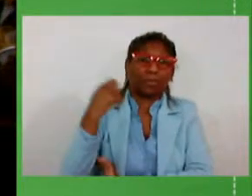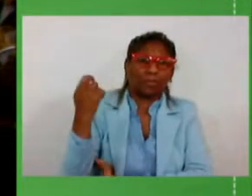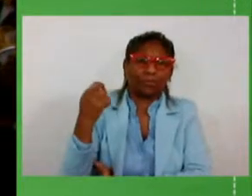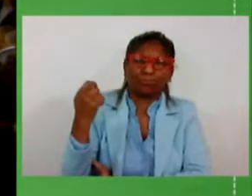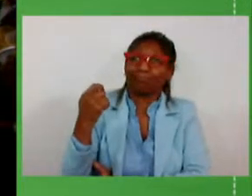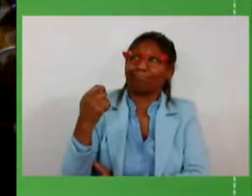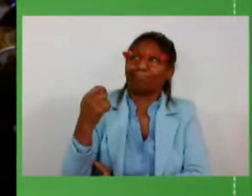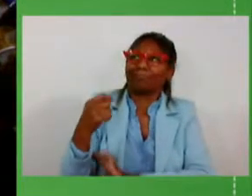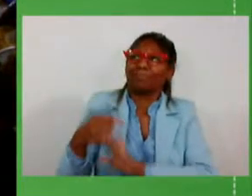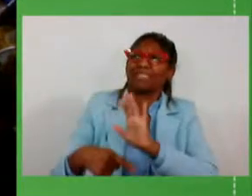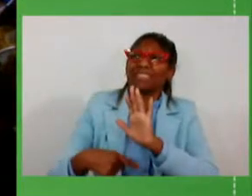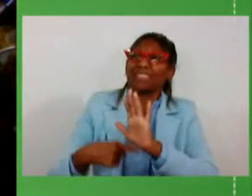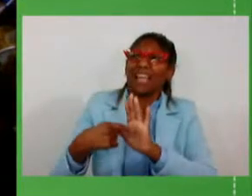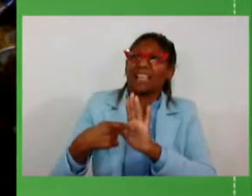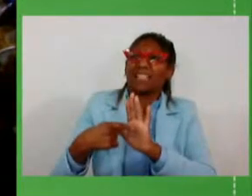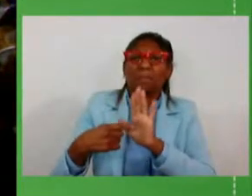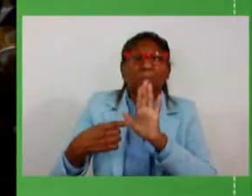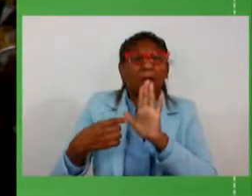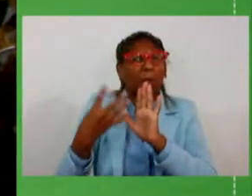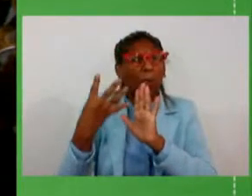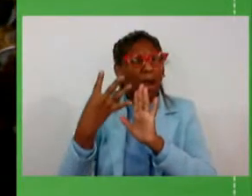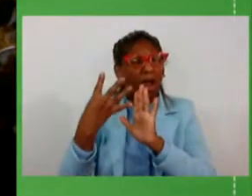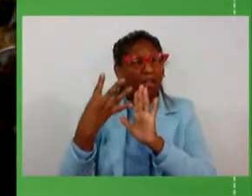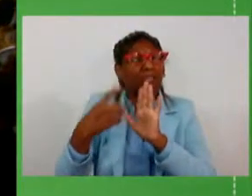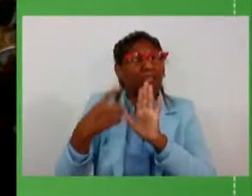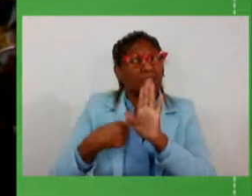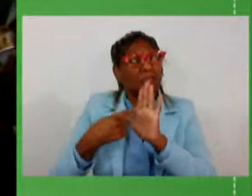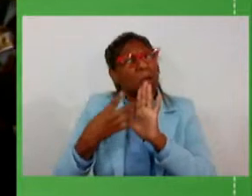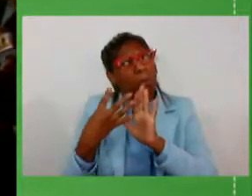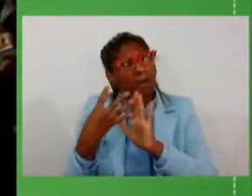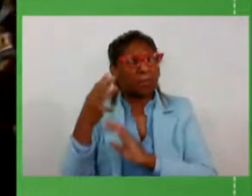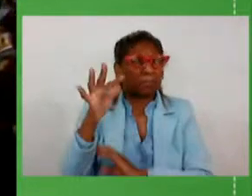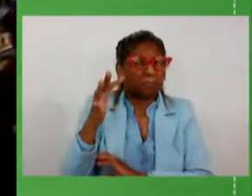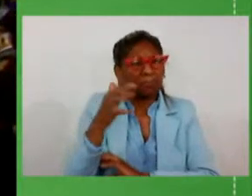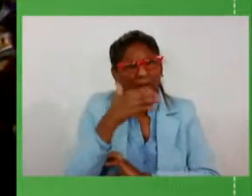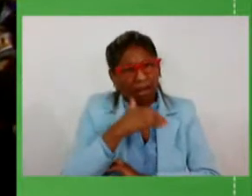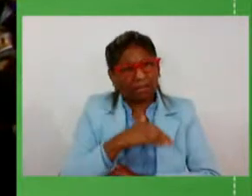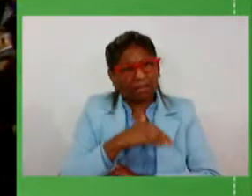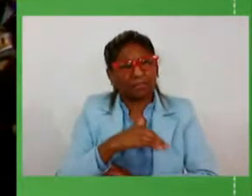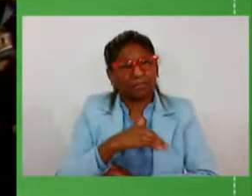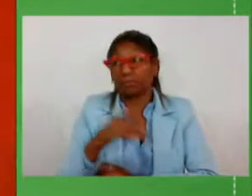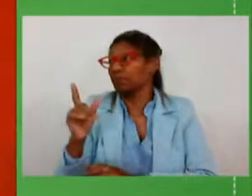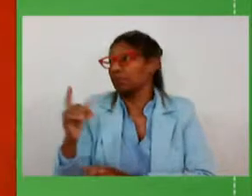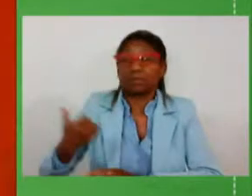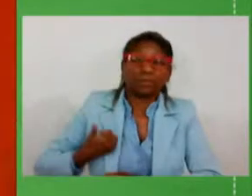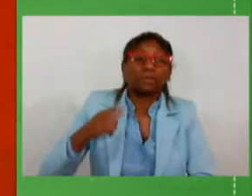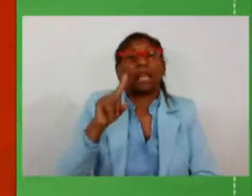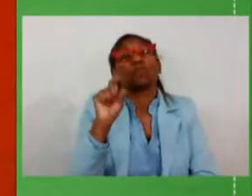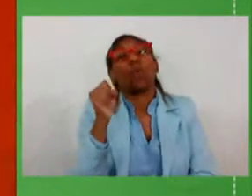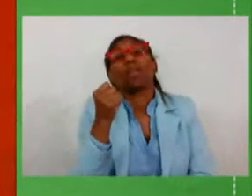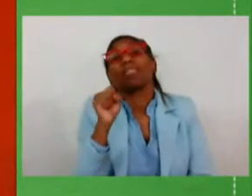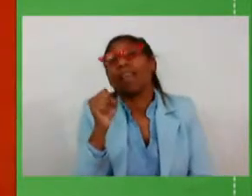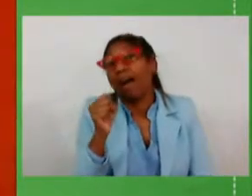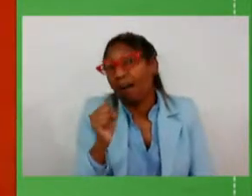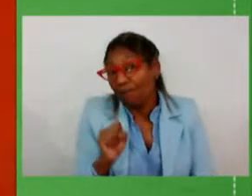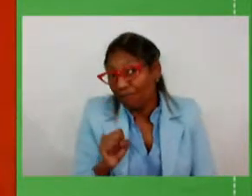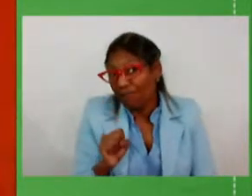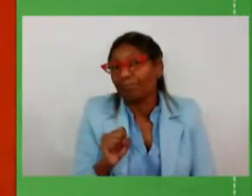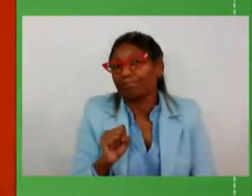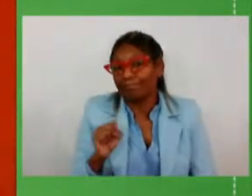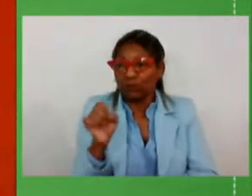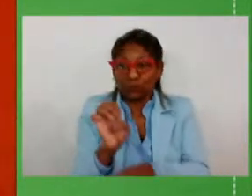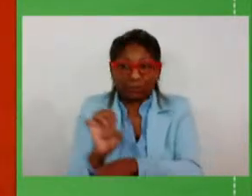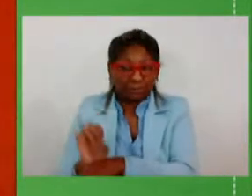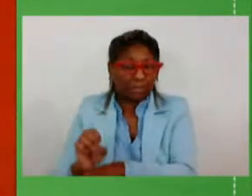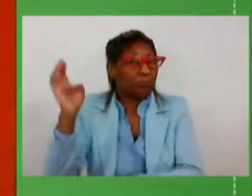décima quarta posição pelas décima oitava posição entre os estados brasileiros